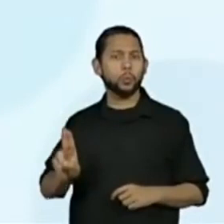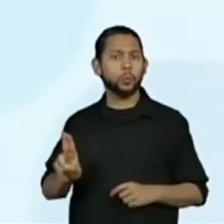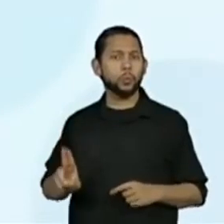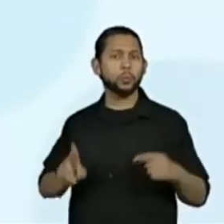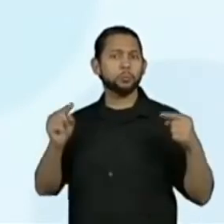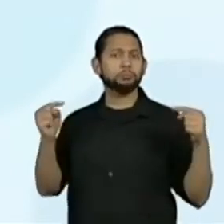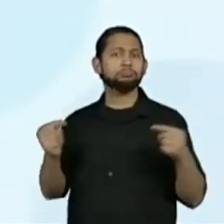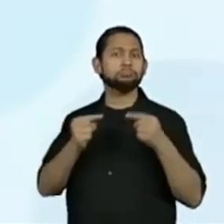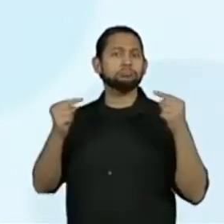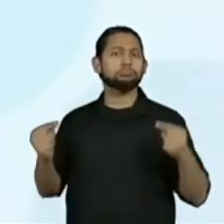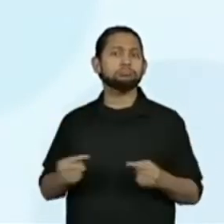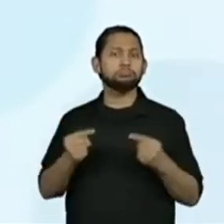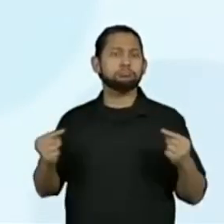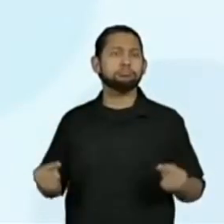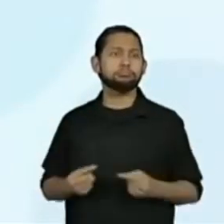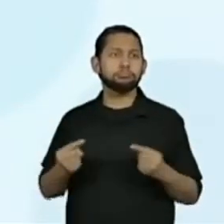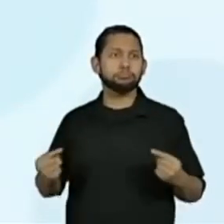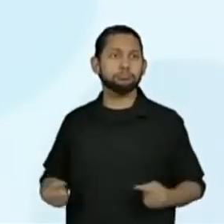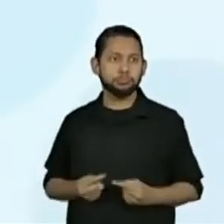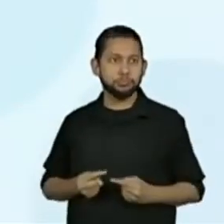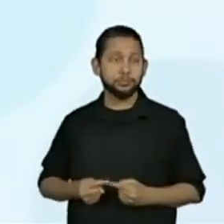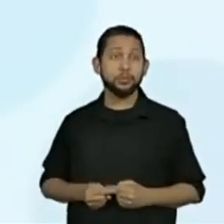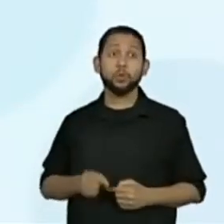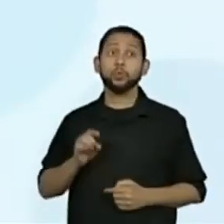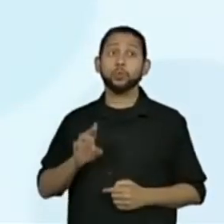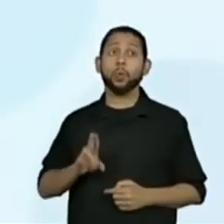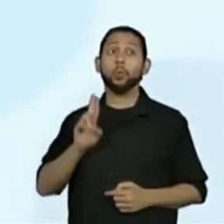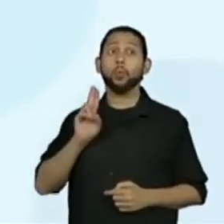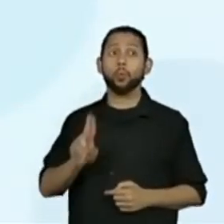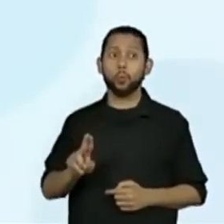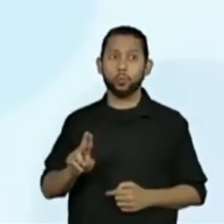as palavras terminadas em U